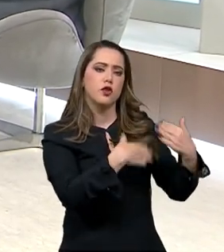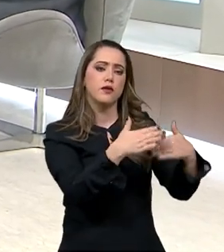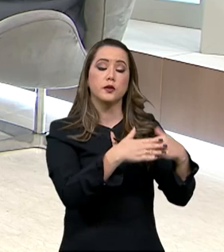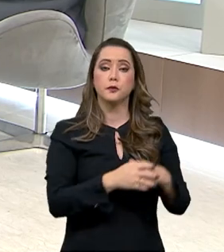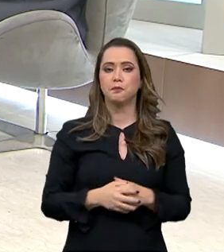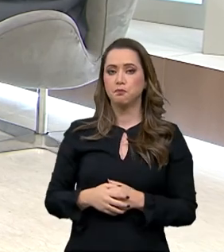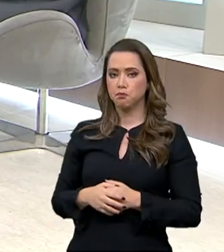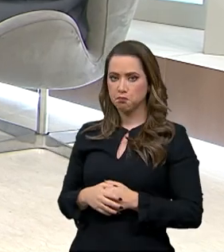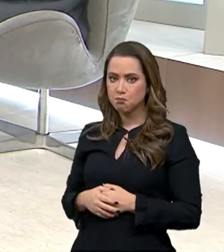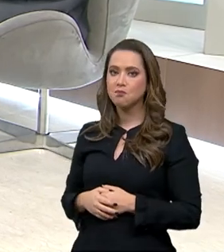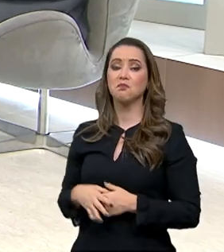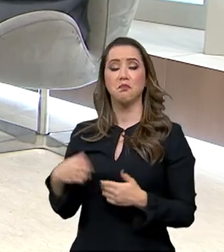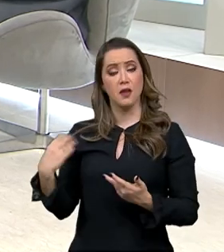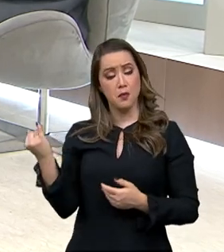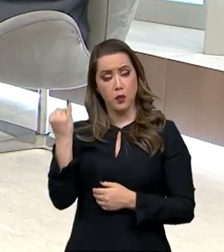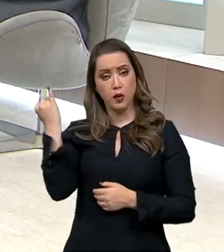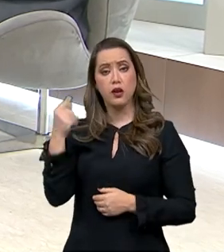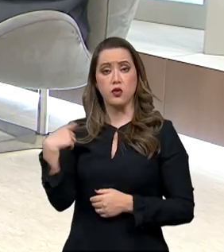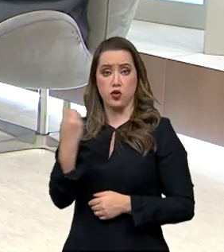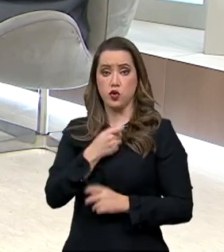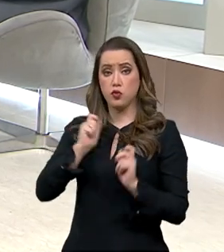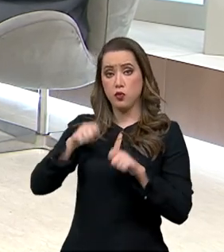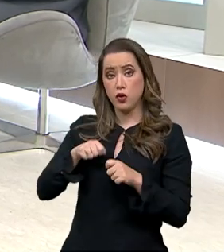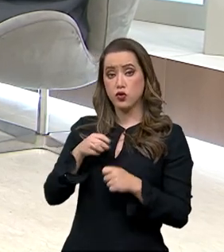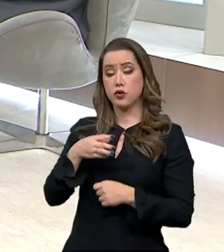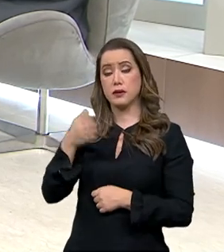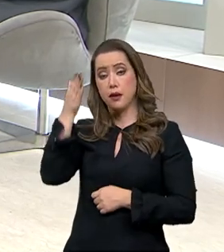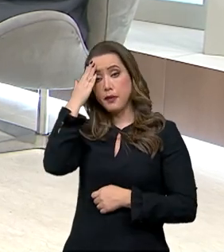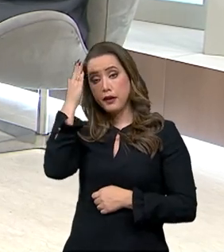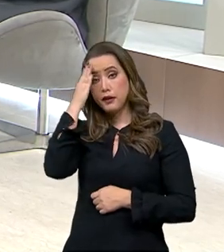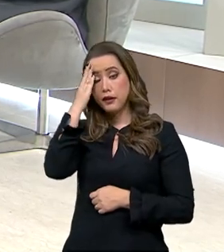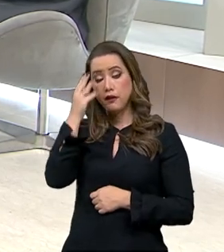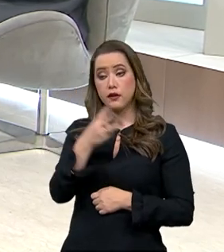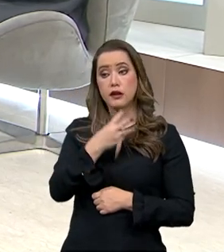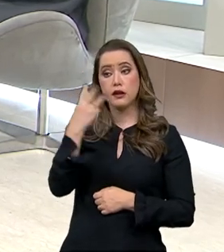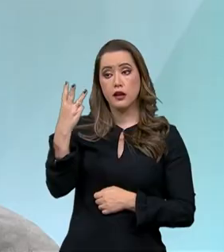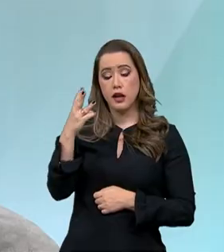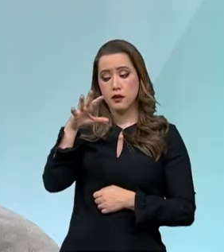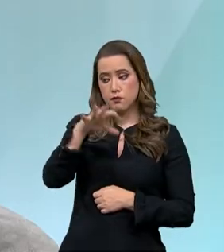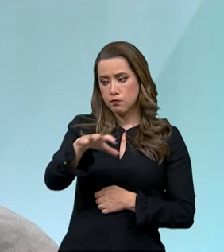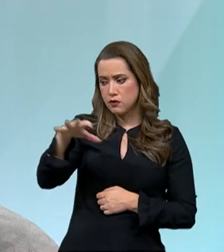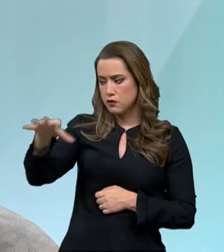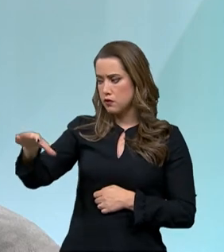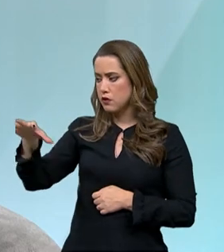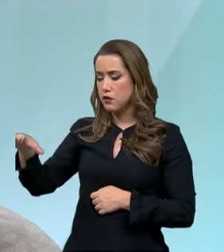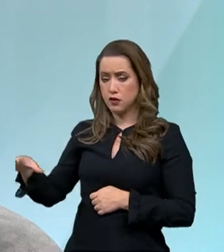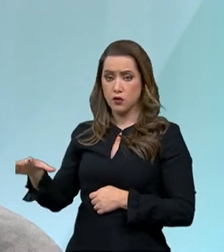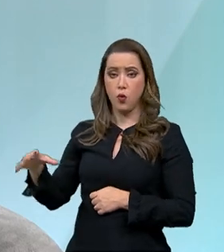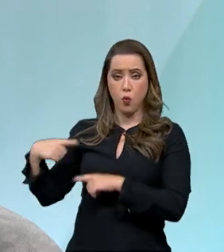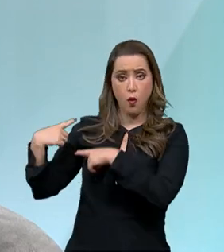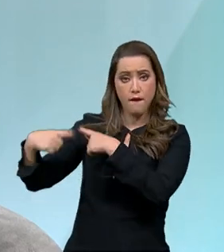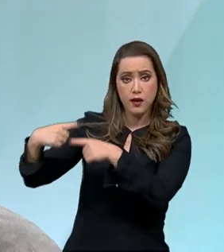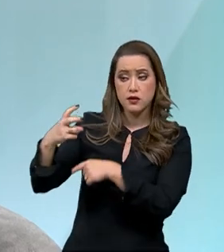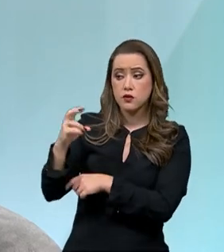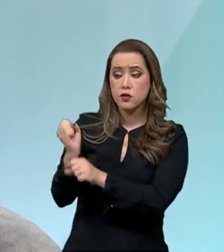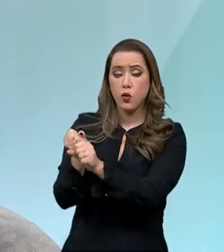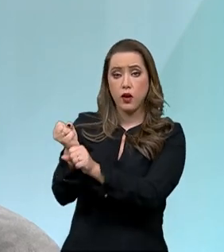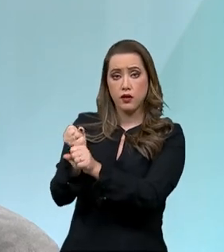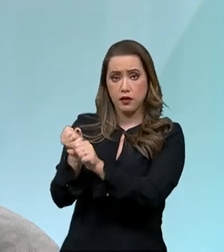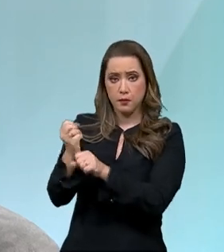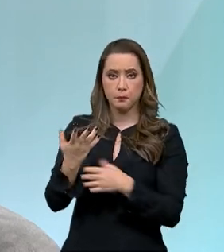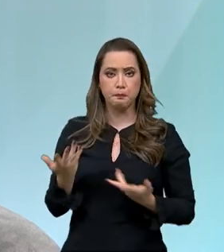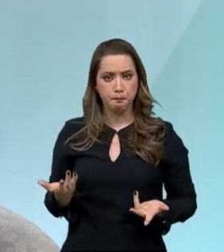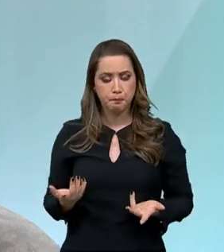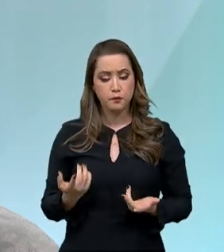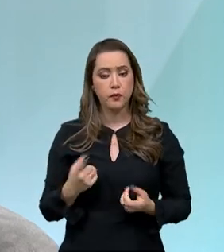grandes pilares o avanço que aconteceu na agricultura brasileira nessas últimas cinco décadas, né? O primeiro, sem